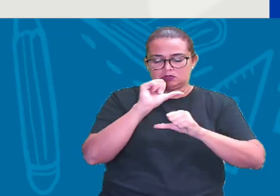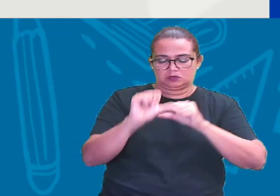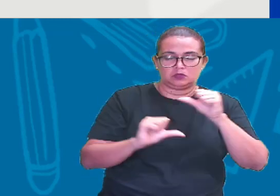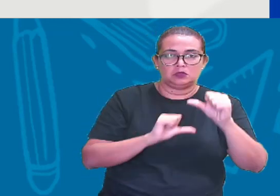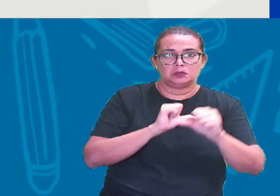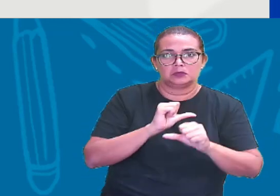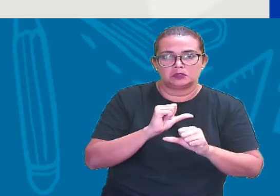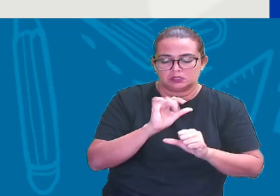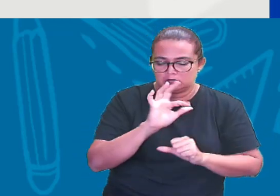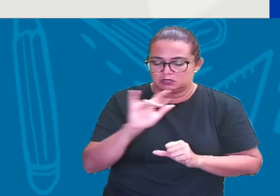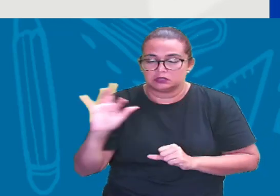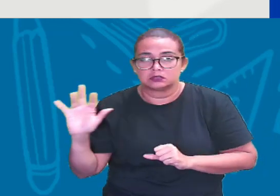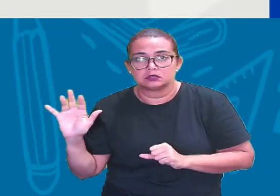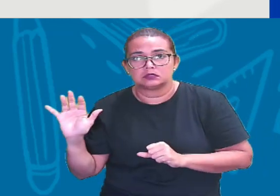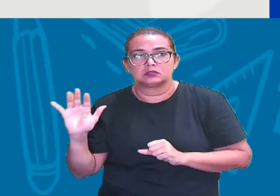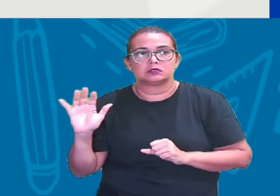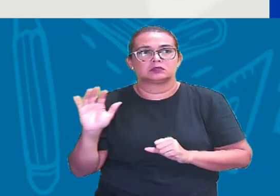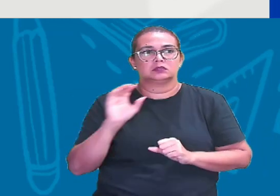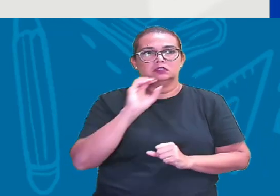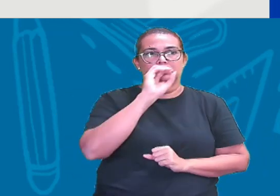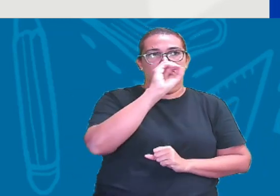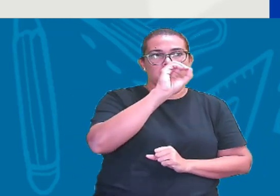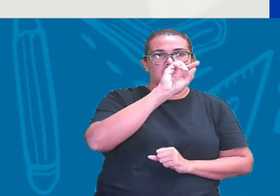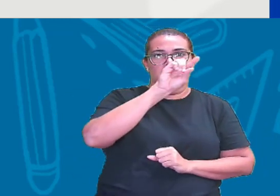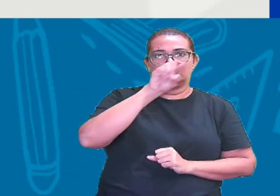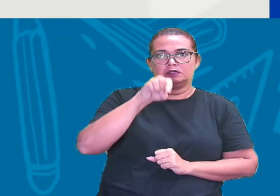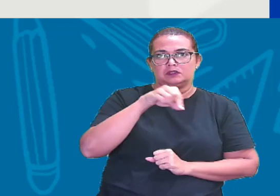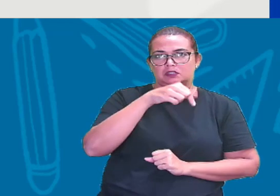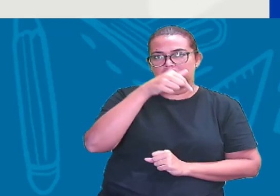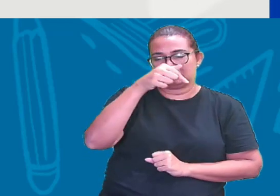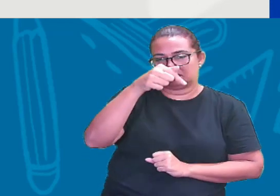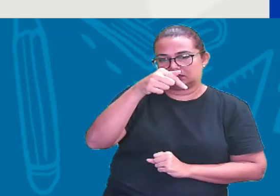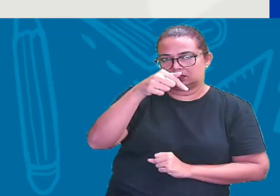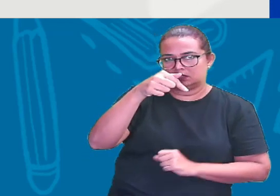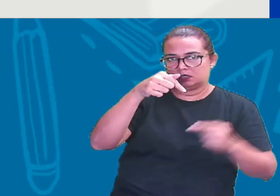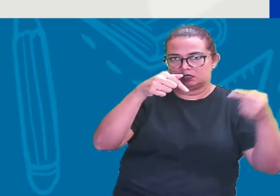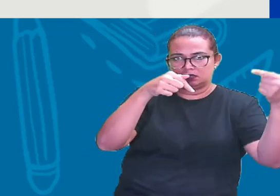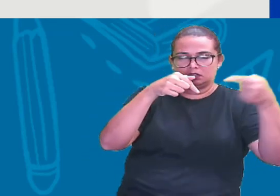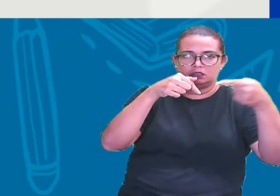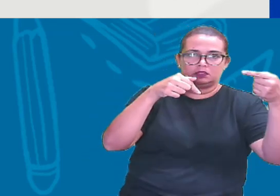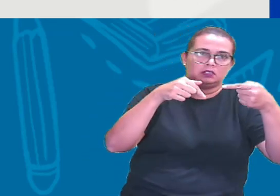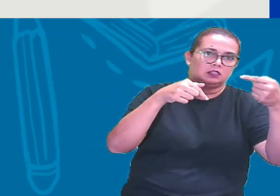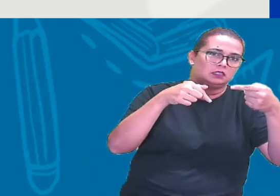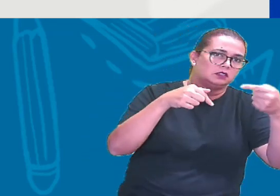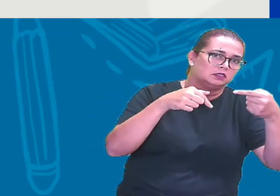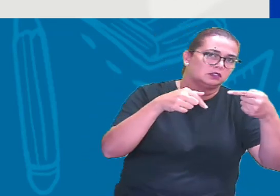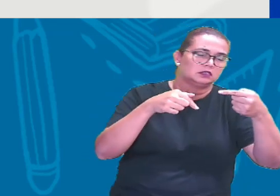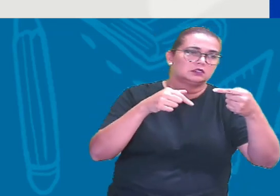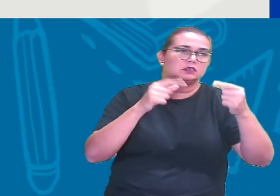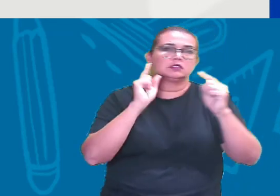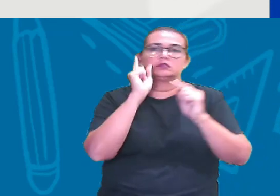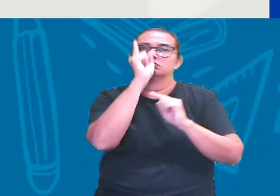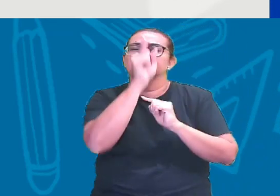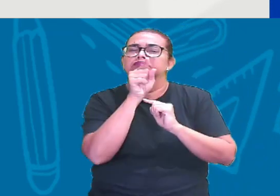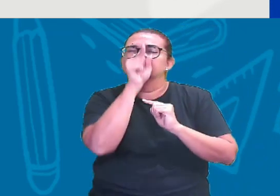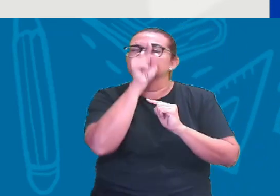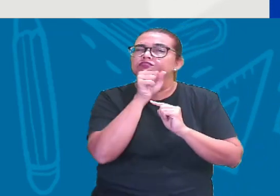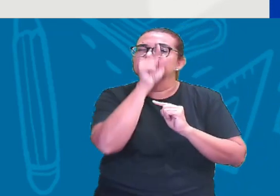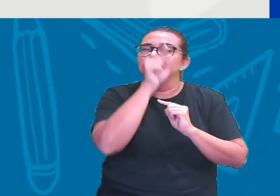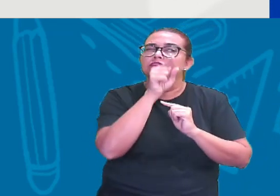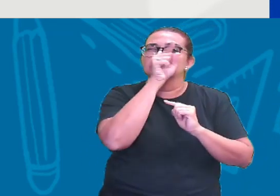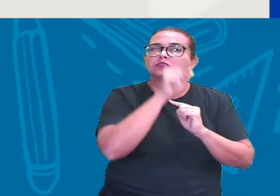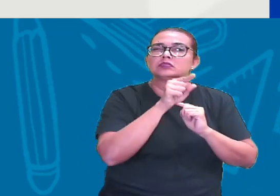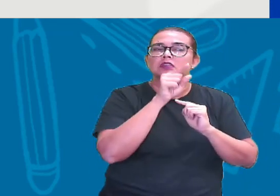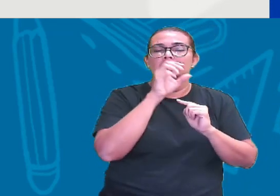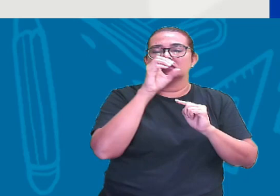Em um decimal Ele vai ser 0,7 Negativo Então Contando os tracinhos Ali A partir de